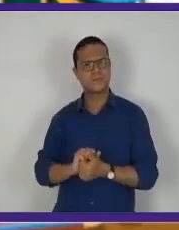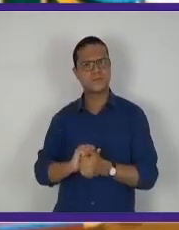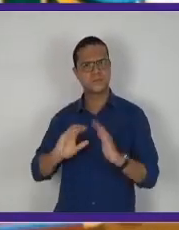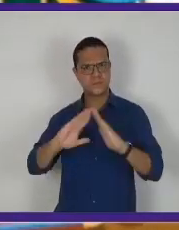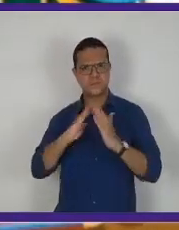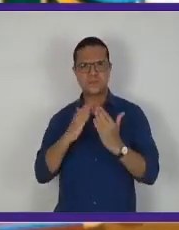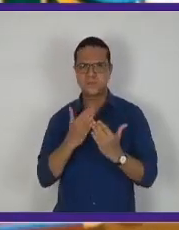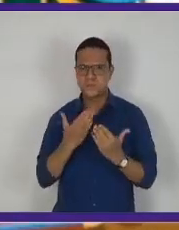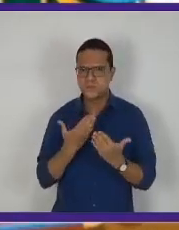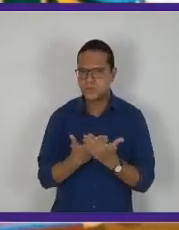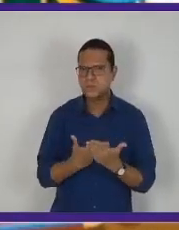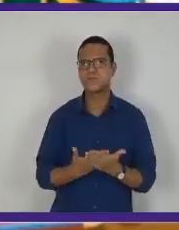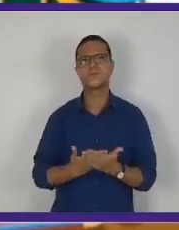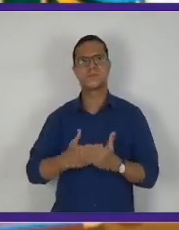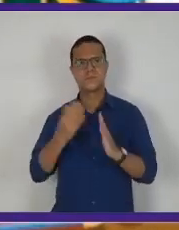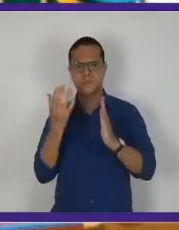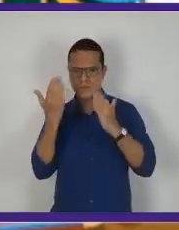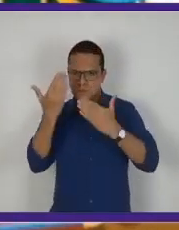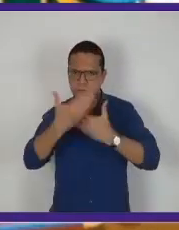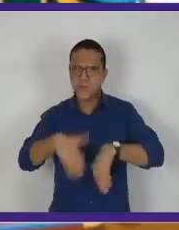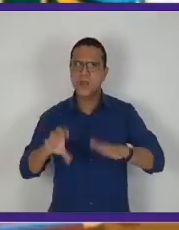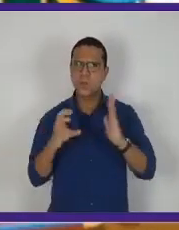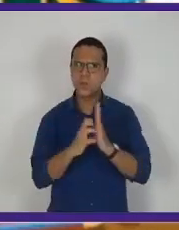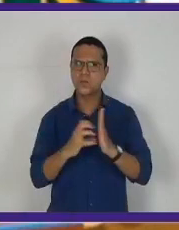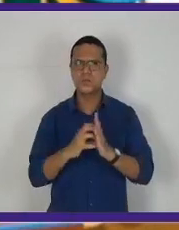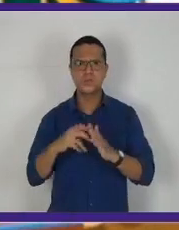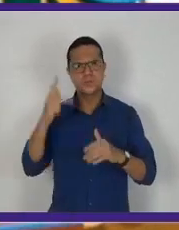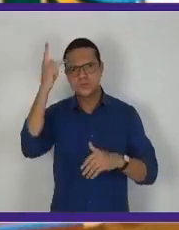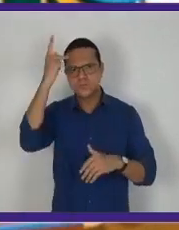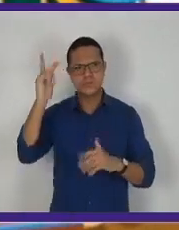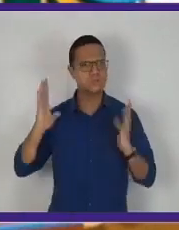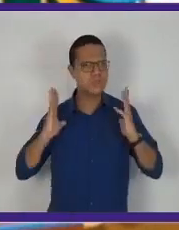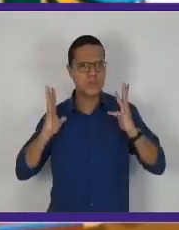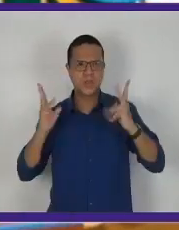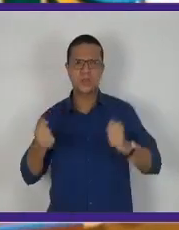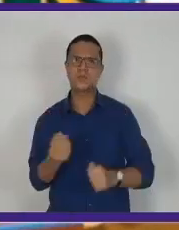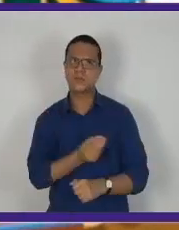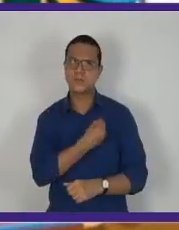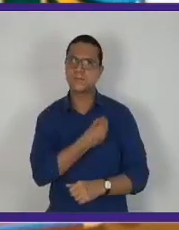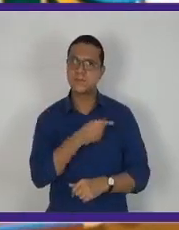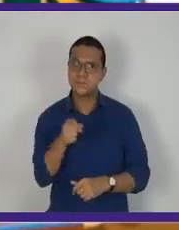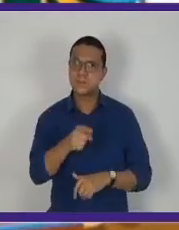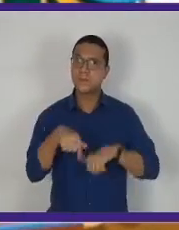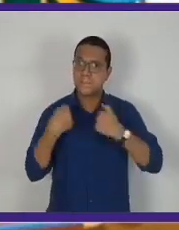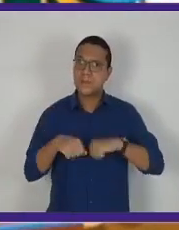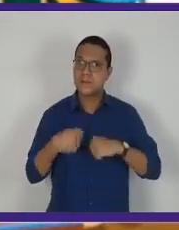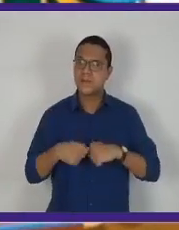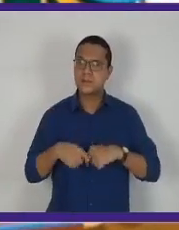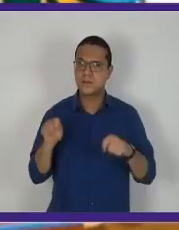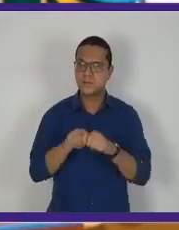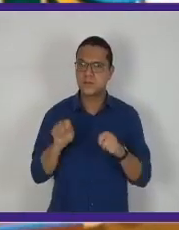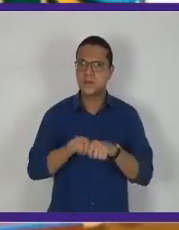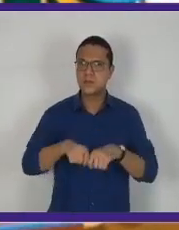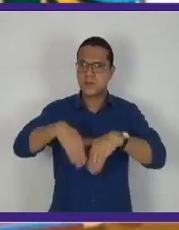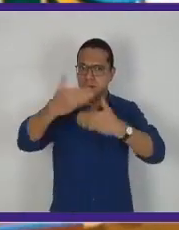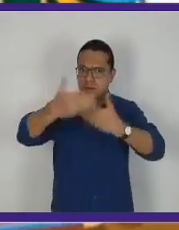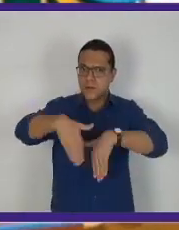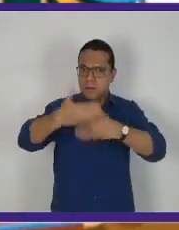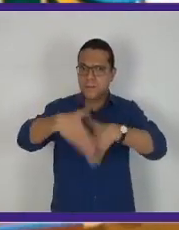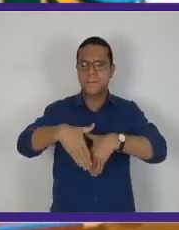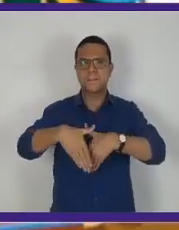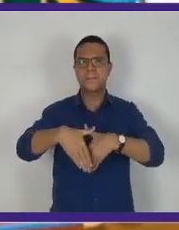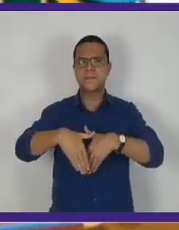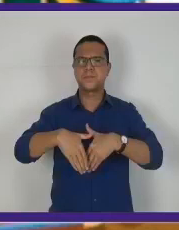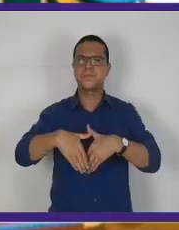para um colégio de aplicação. Para um concurso. Para tudo na vida. Você vai precisar fazer provas